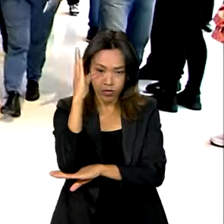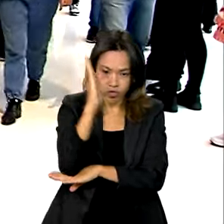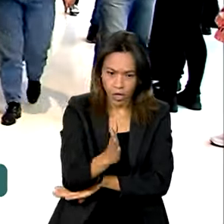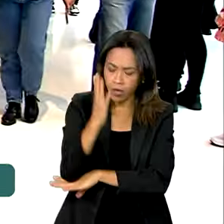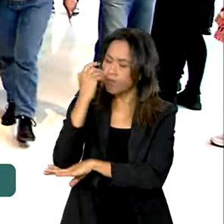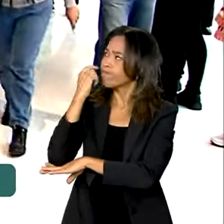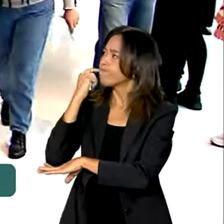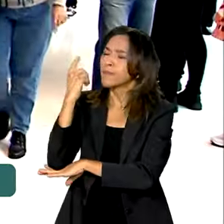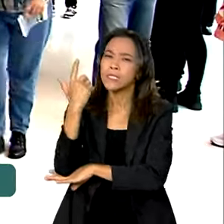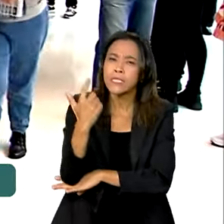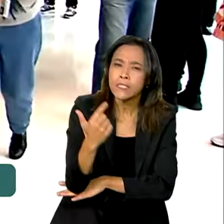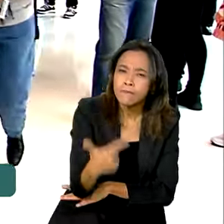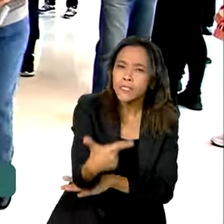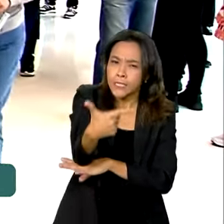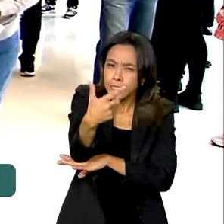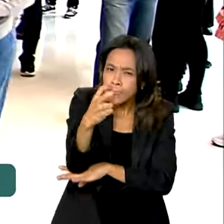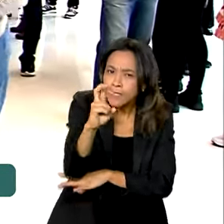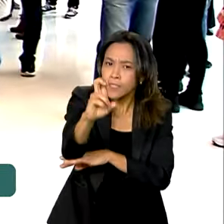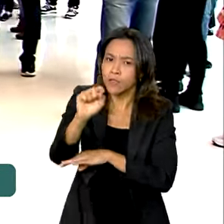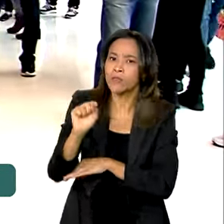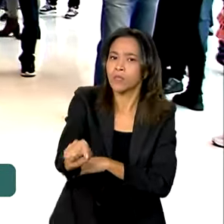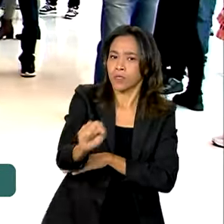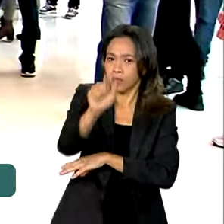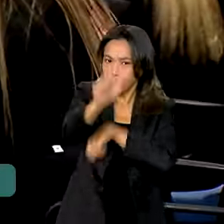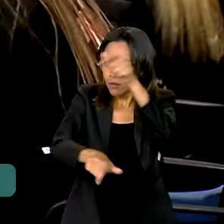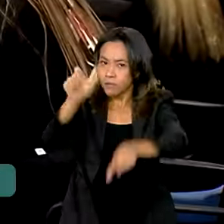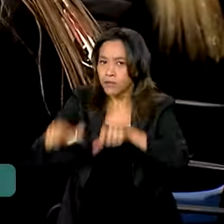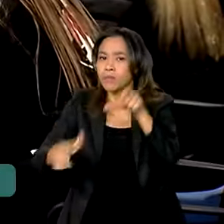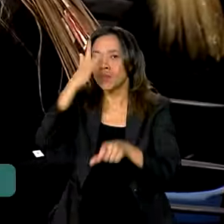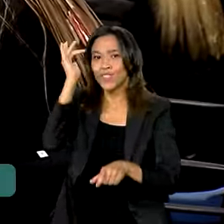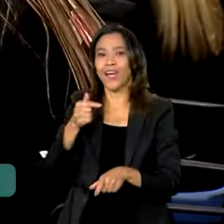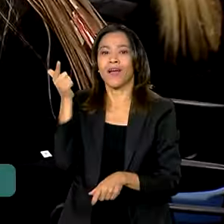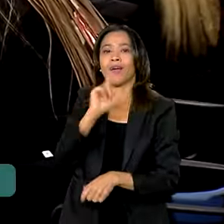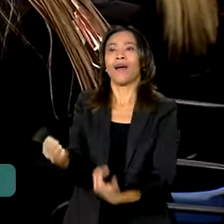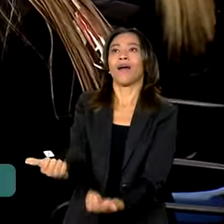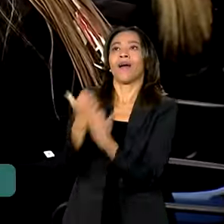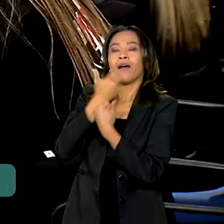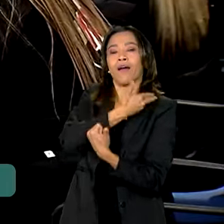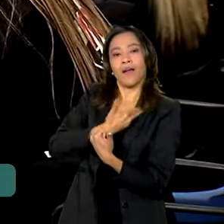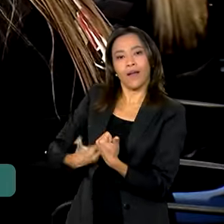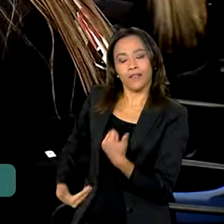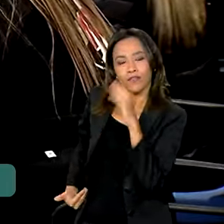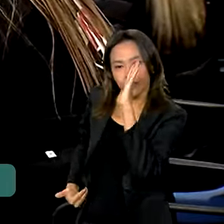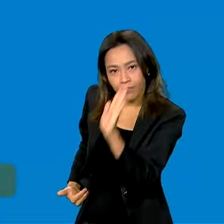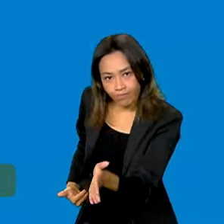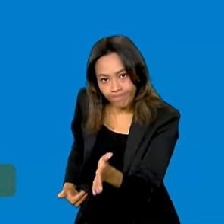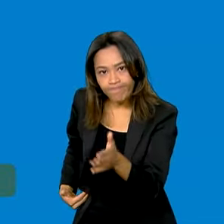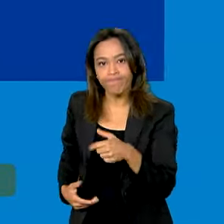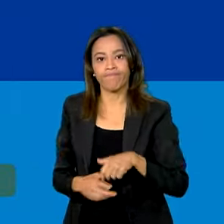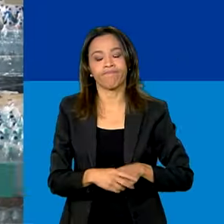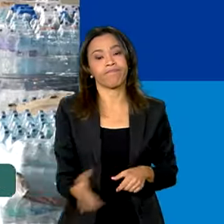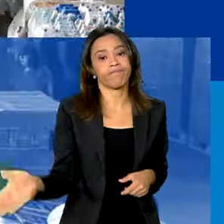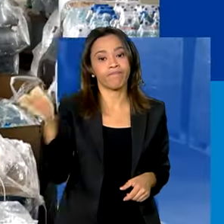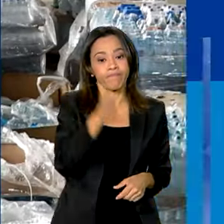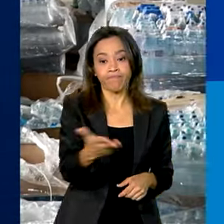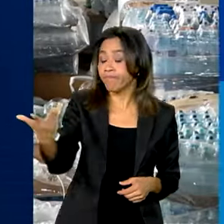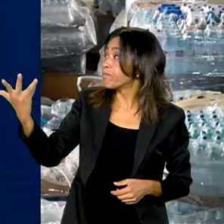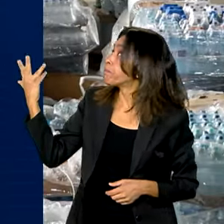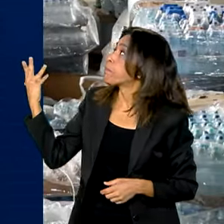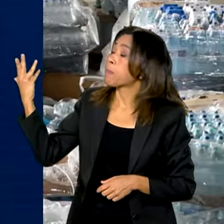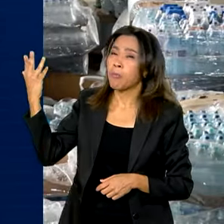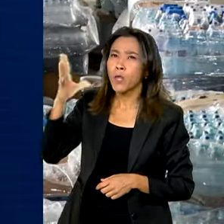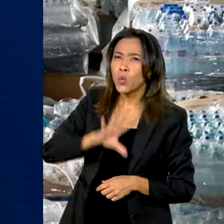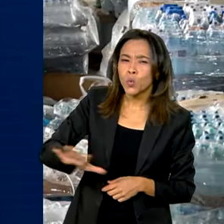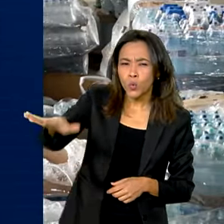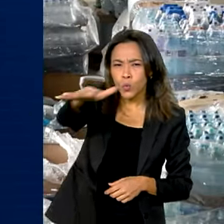cerca de 25 mil moradores já foram atendidos com os repasses. Em todo o estado,